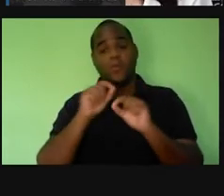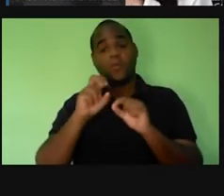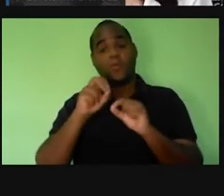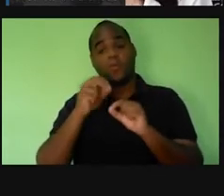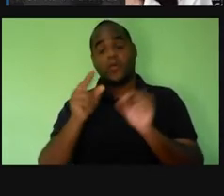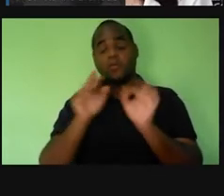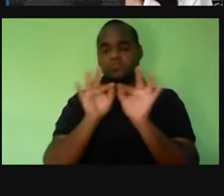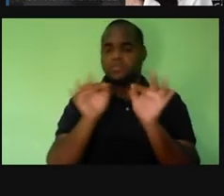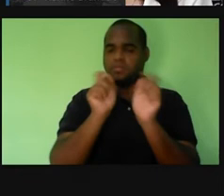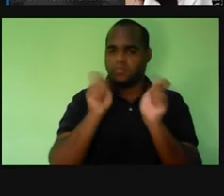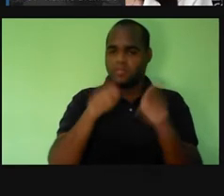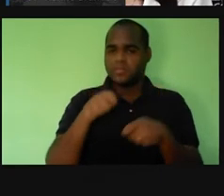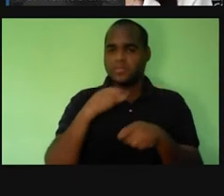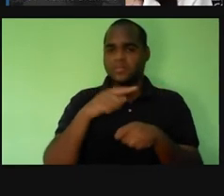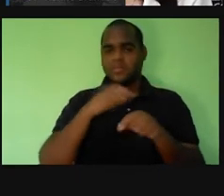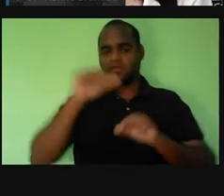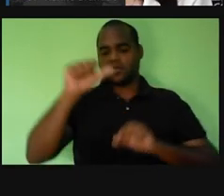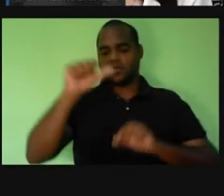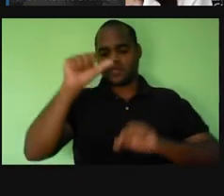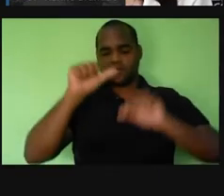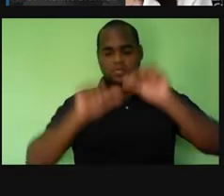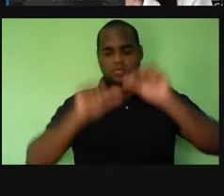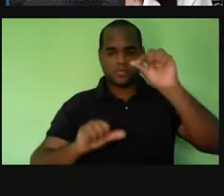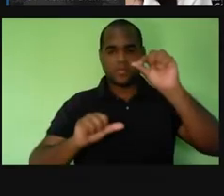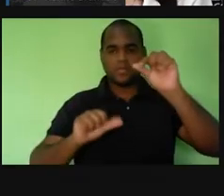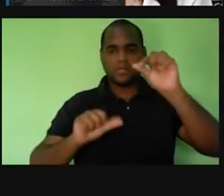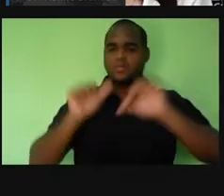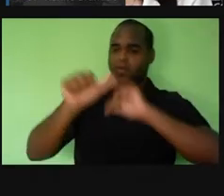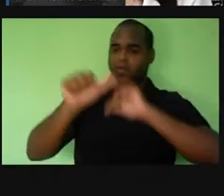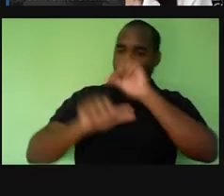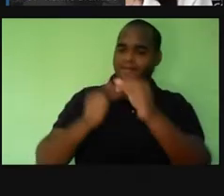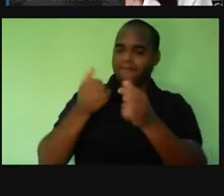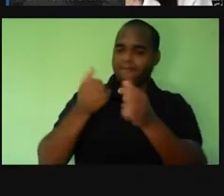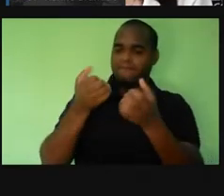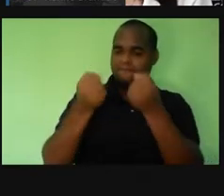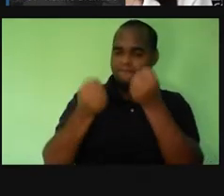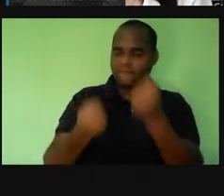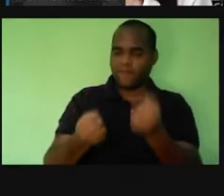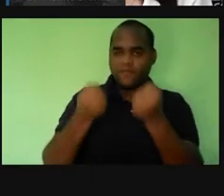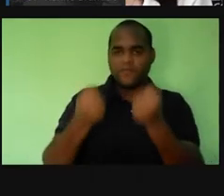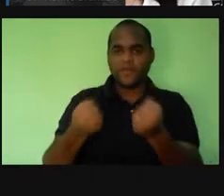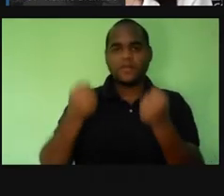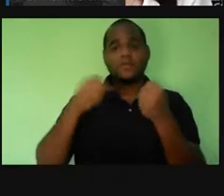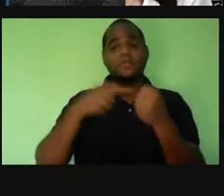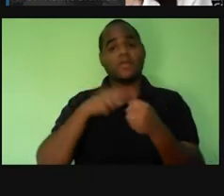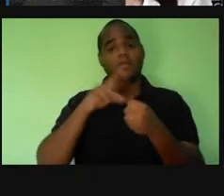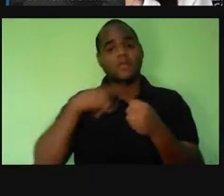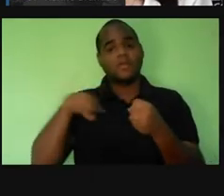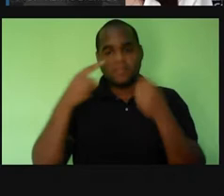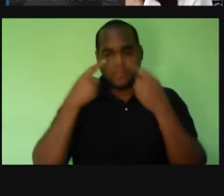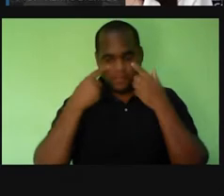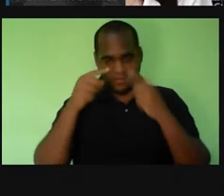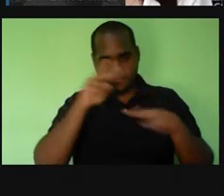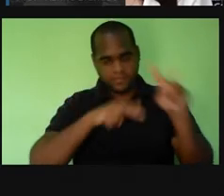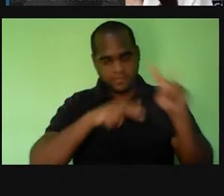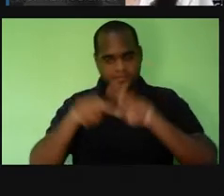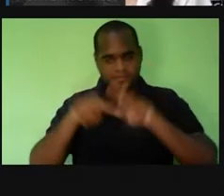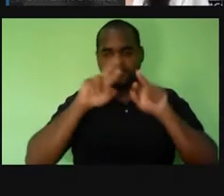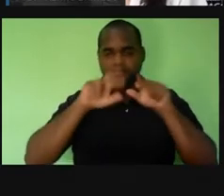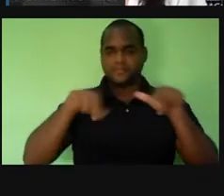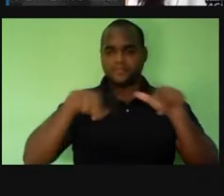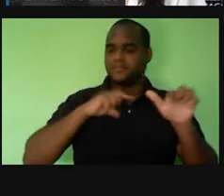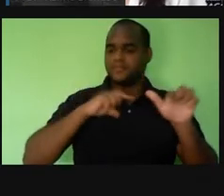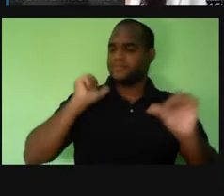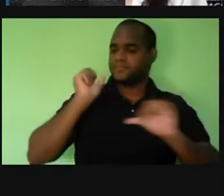vir aqui e mudar essas concentrações, tá? E a gente vai observando o pH, a